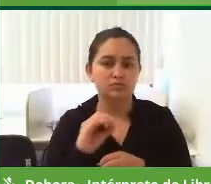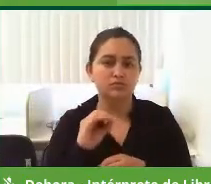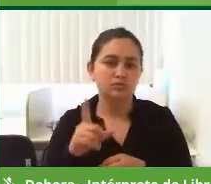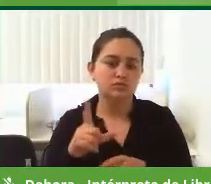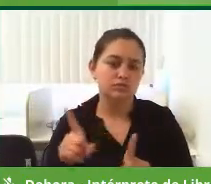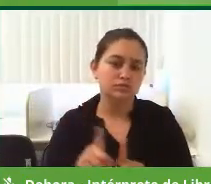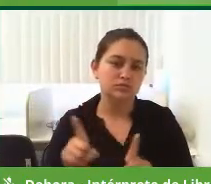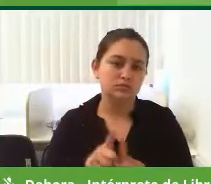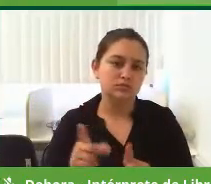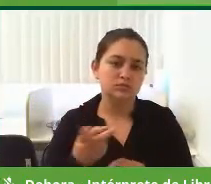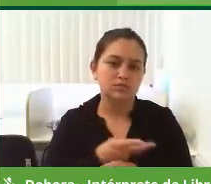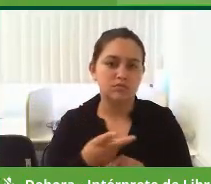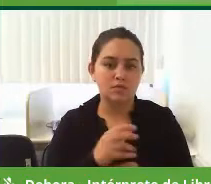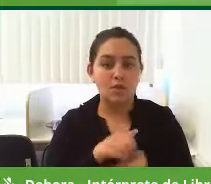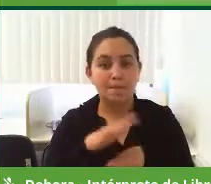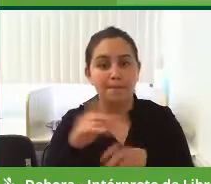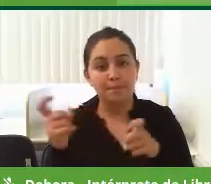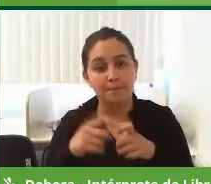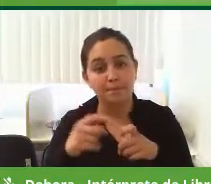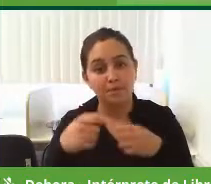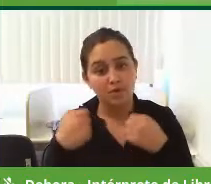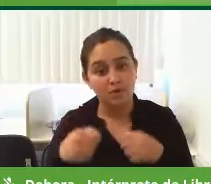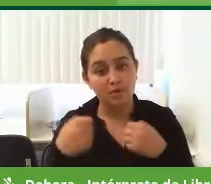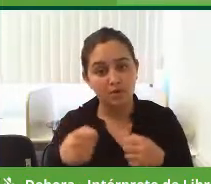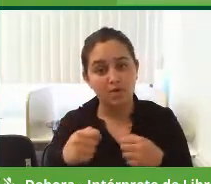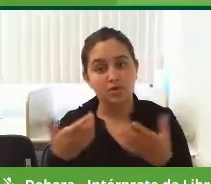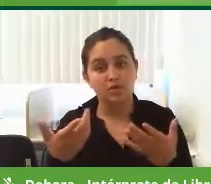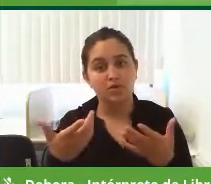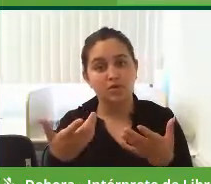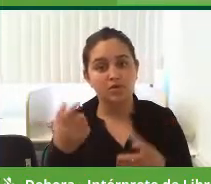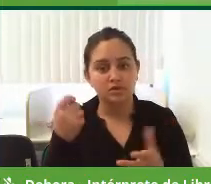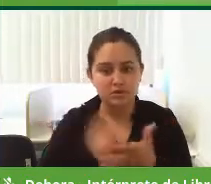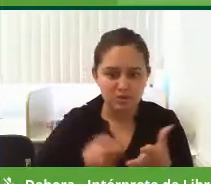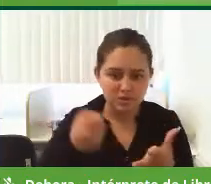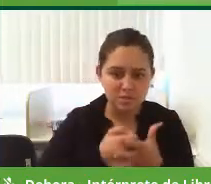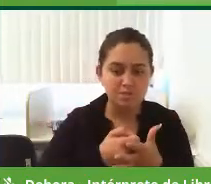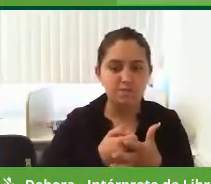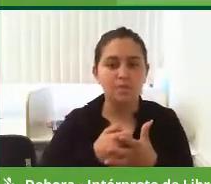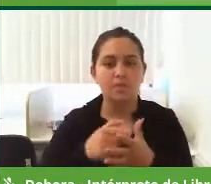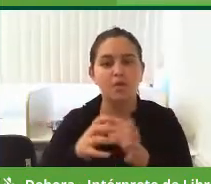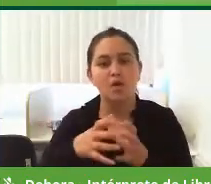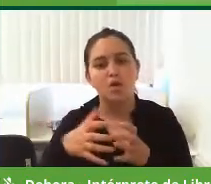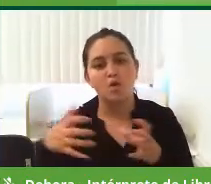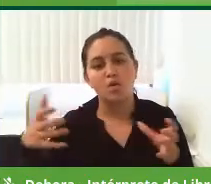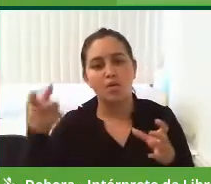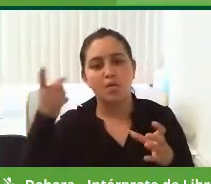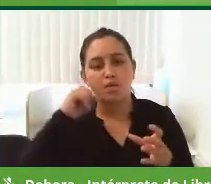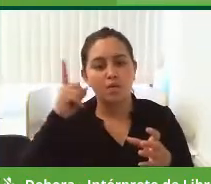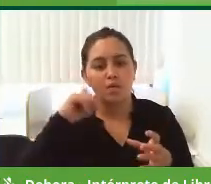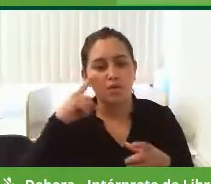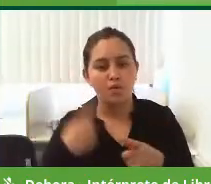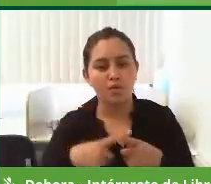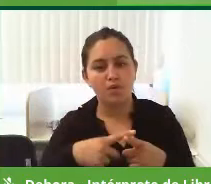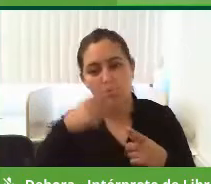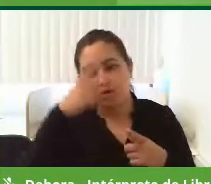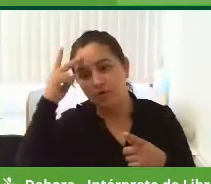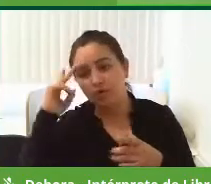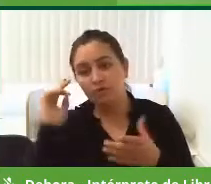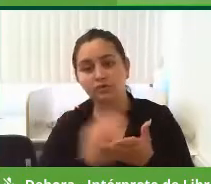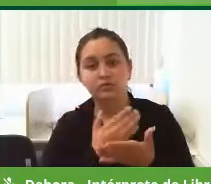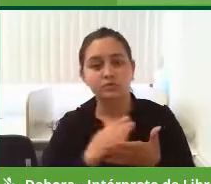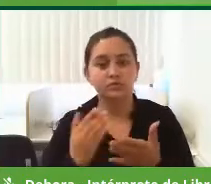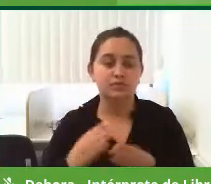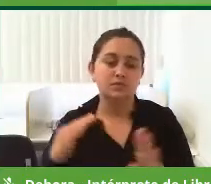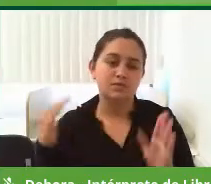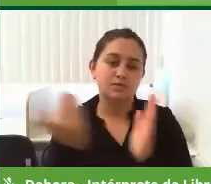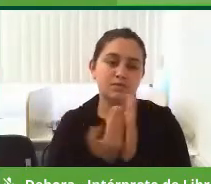contratar mais médicos, Contratar mais médicos, que é uma luta, e aumentar as consultas diárias, porque o povo, muitas vezes, chega